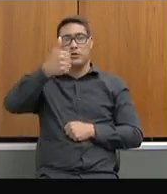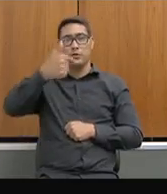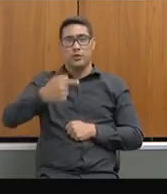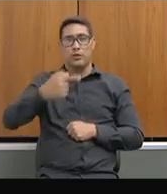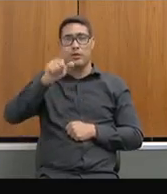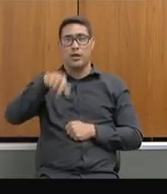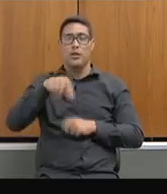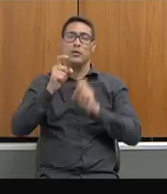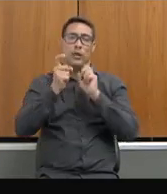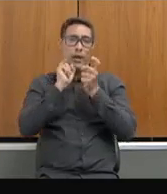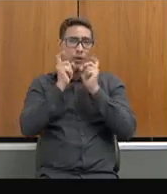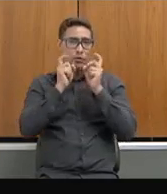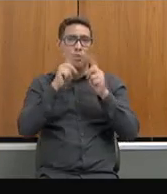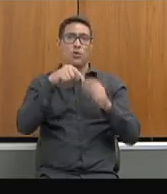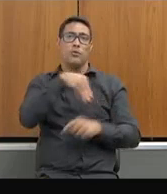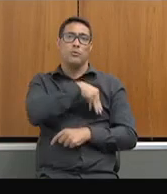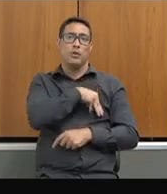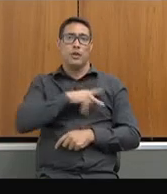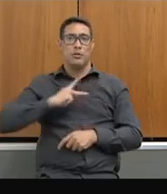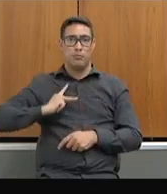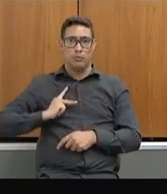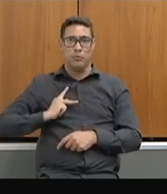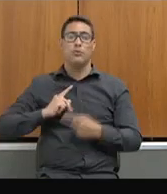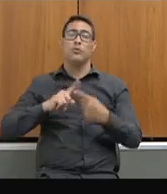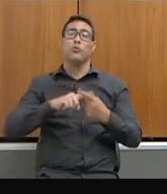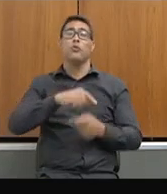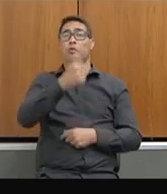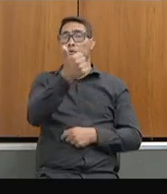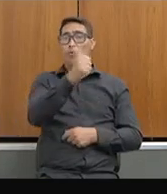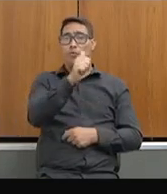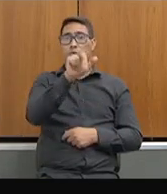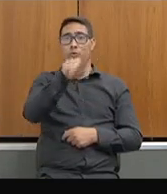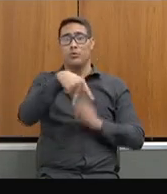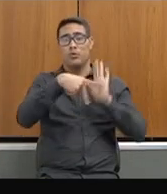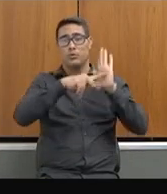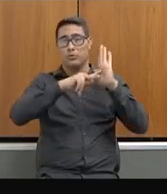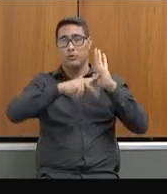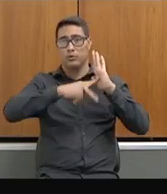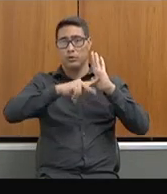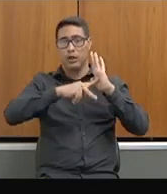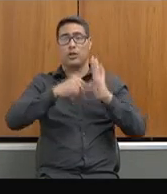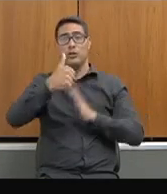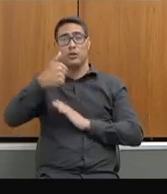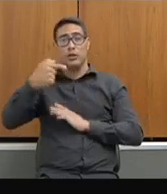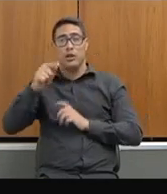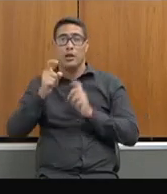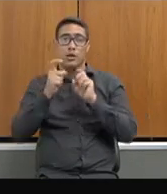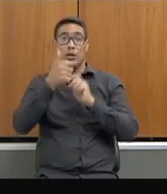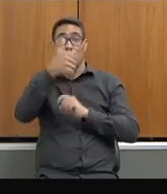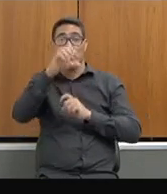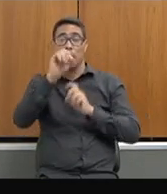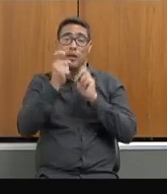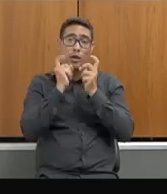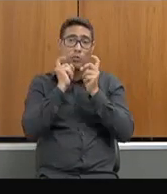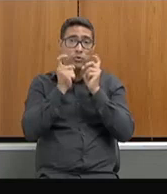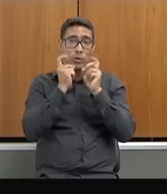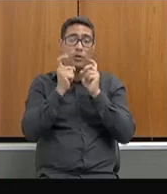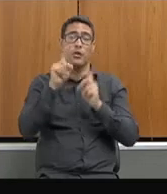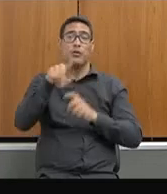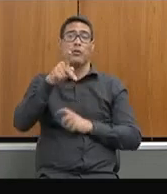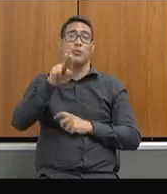com o Ministério Público, 11 reuniões com instituições sindicais, 10 audiências públicas,